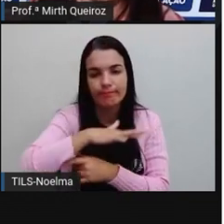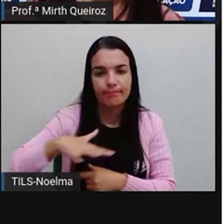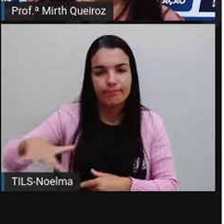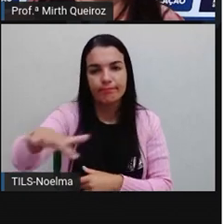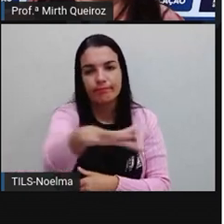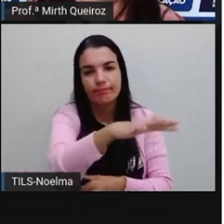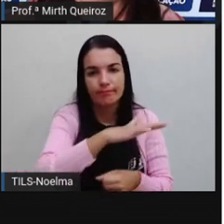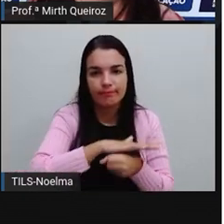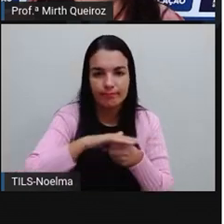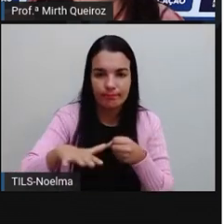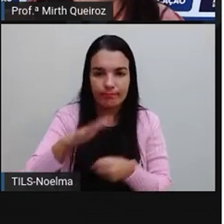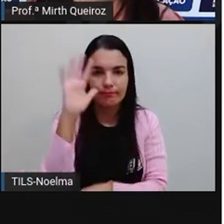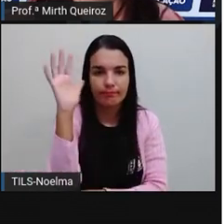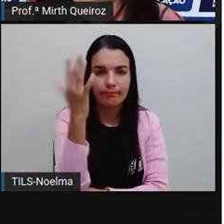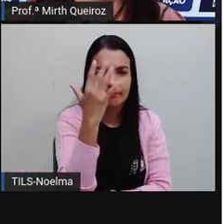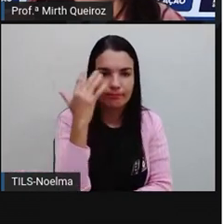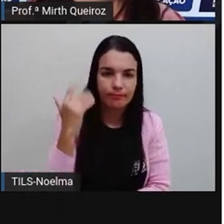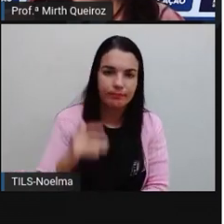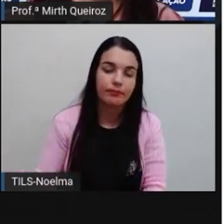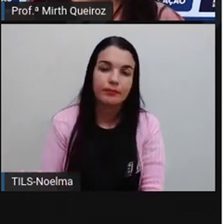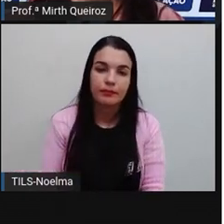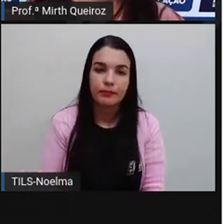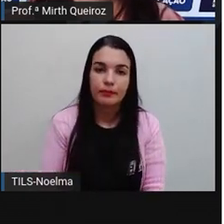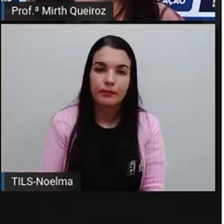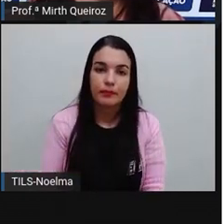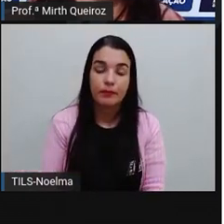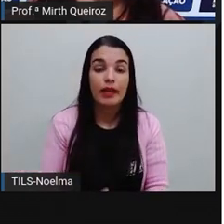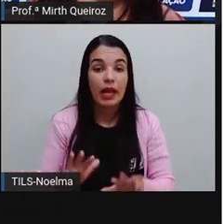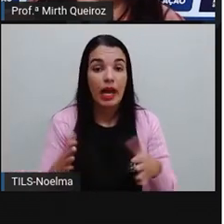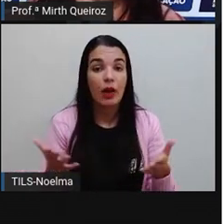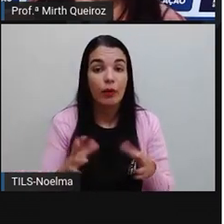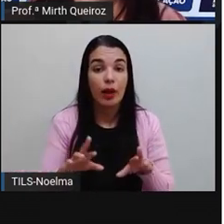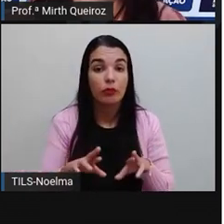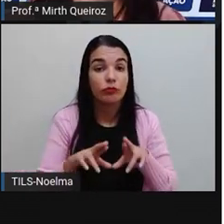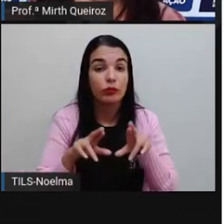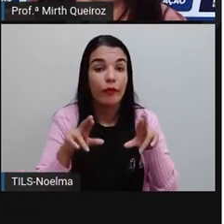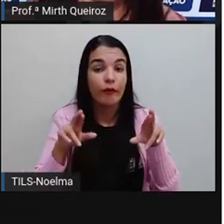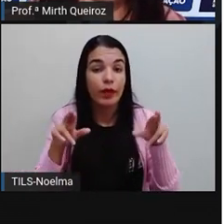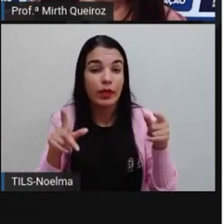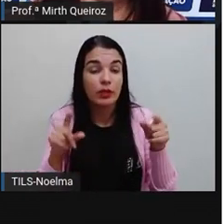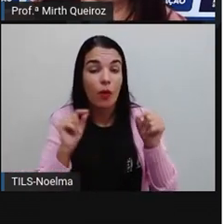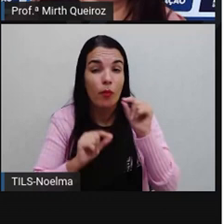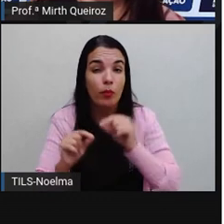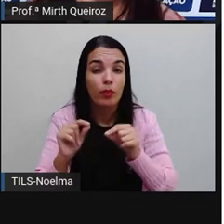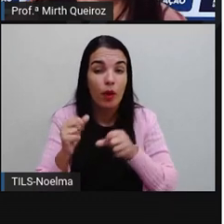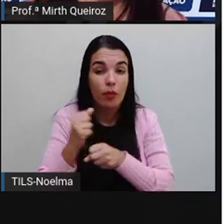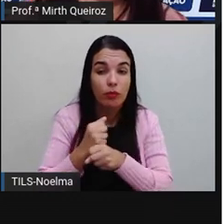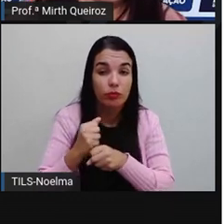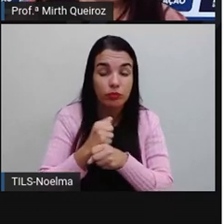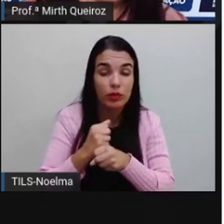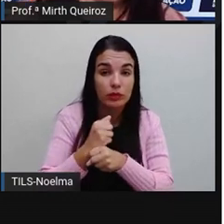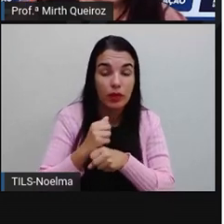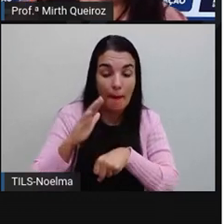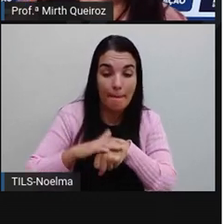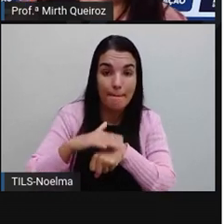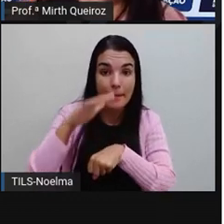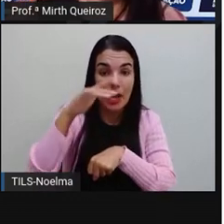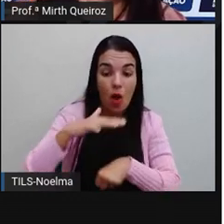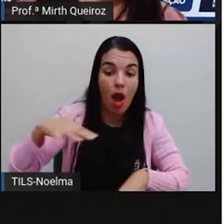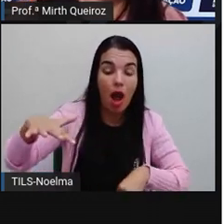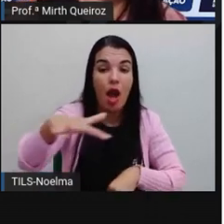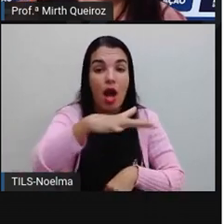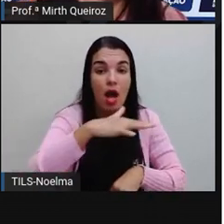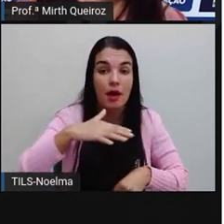desmatada, certo? E qual a diferença entre o ano que houve maior área